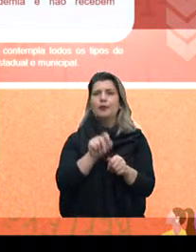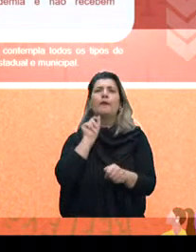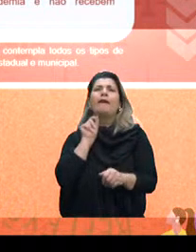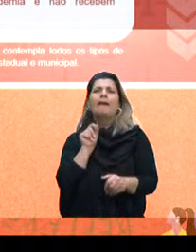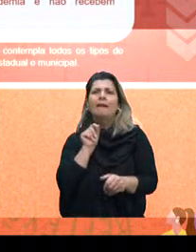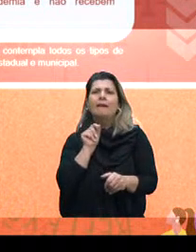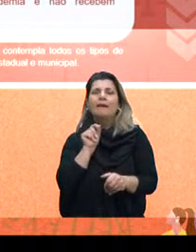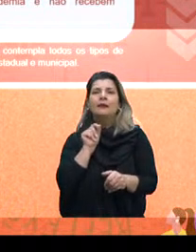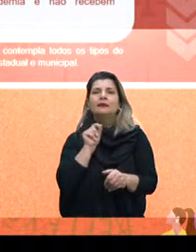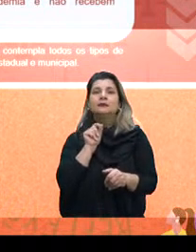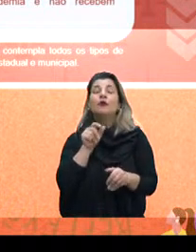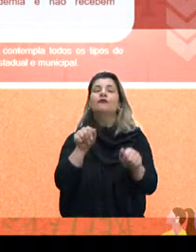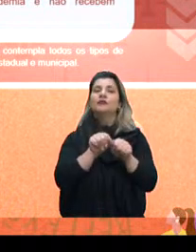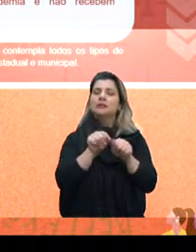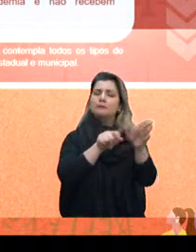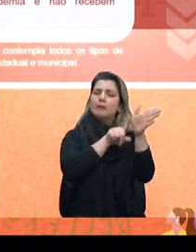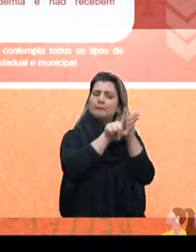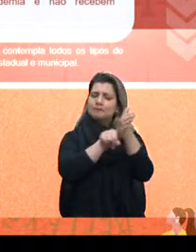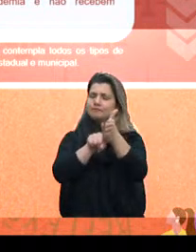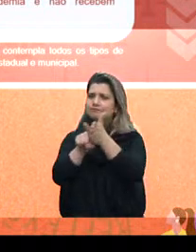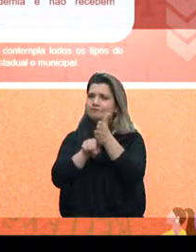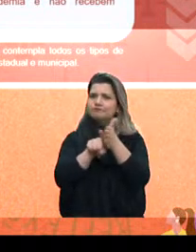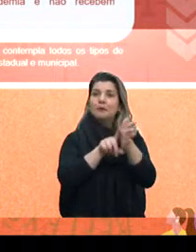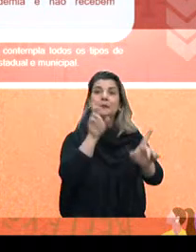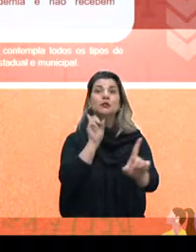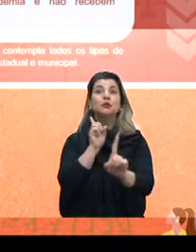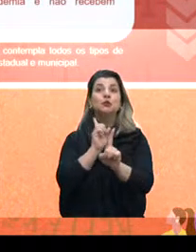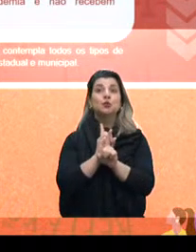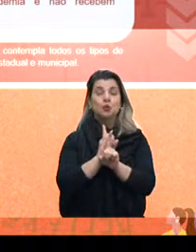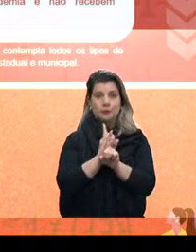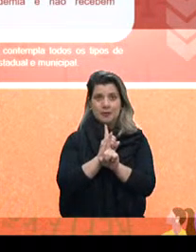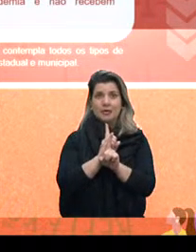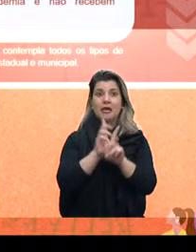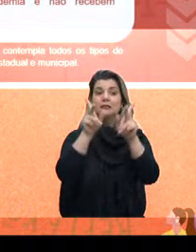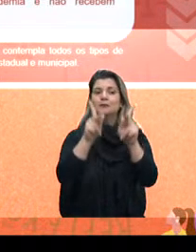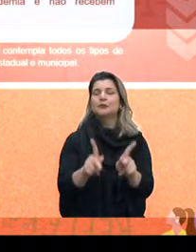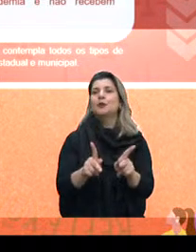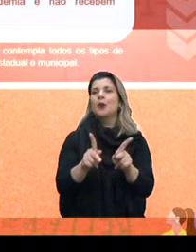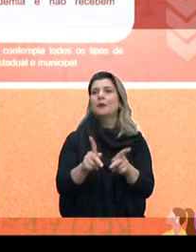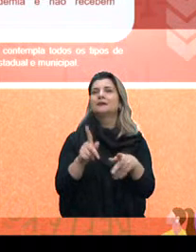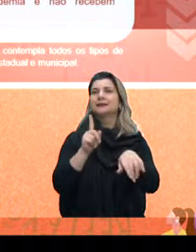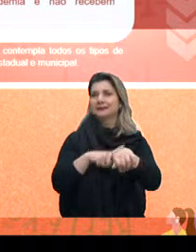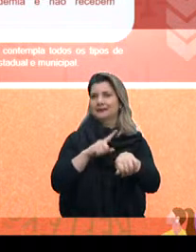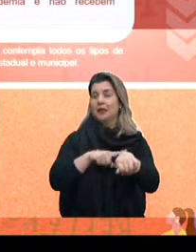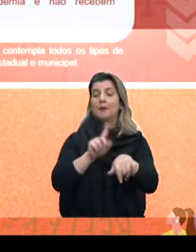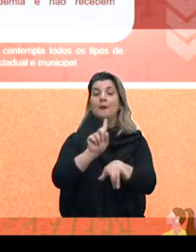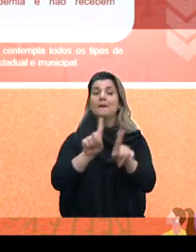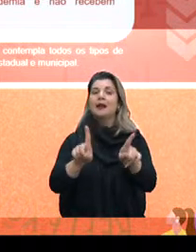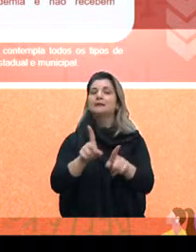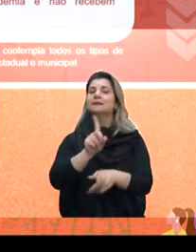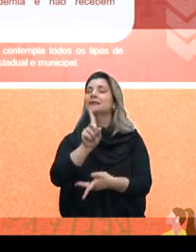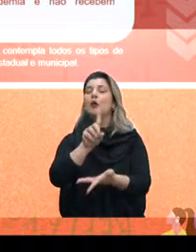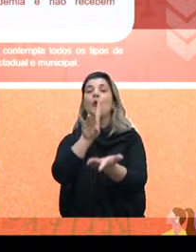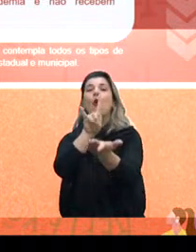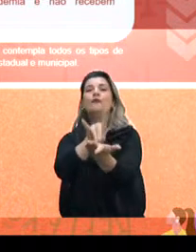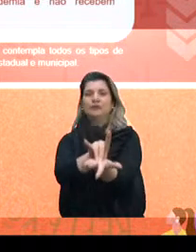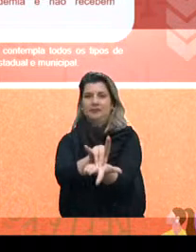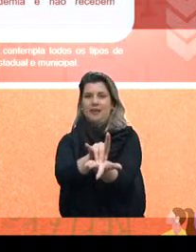análise de indicador para descobrir os vulneráveis desse momento, mas não oficiais, aqueles que não foram